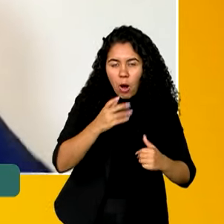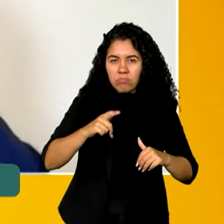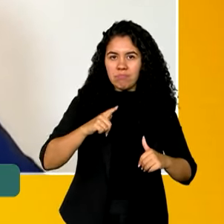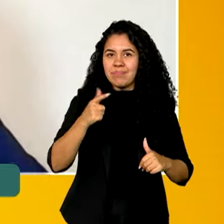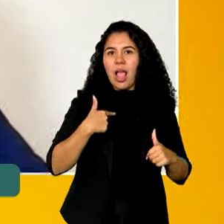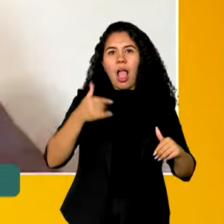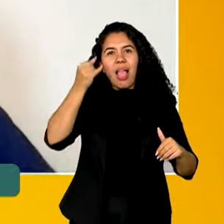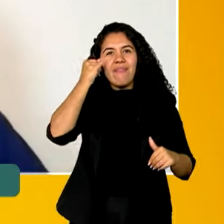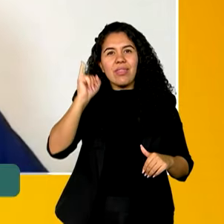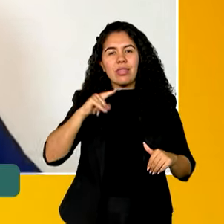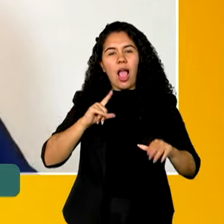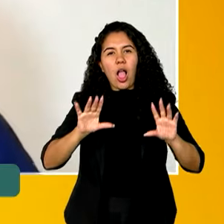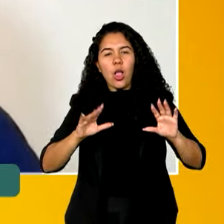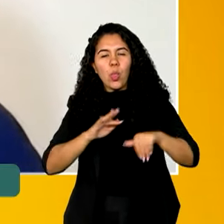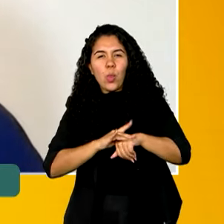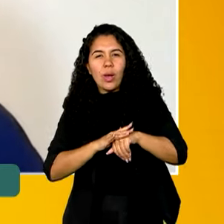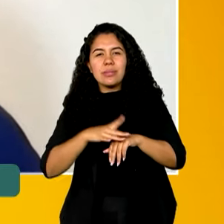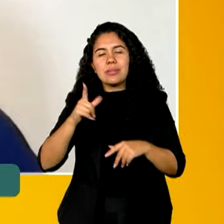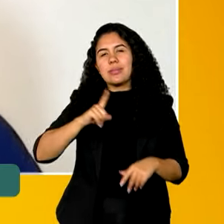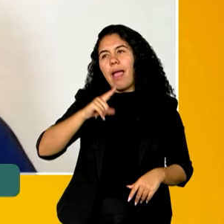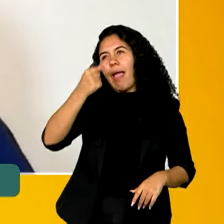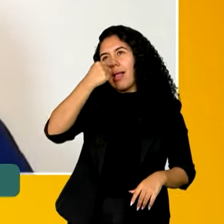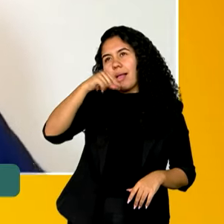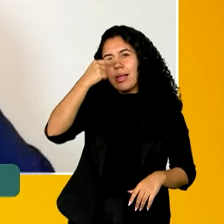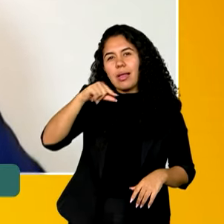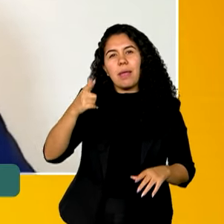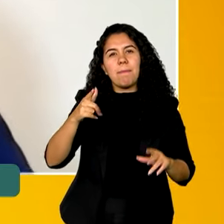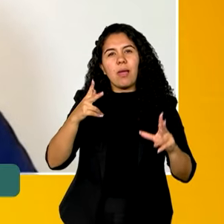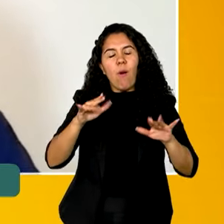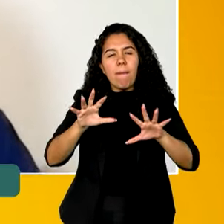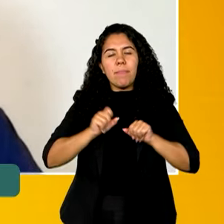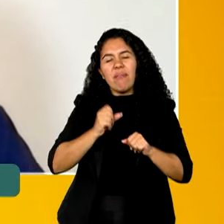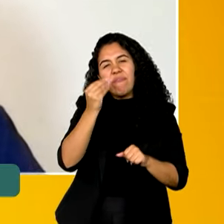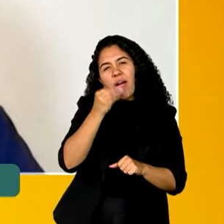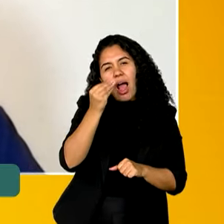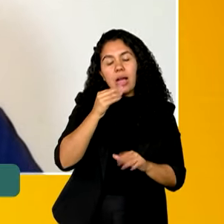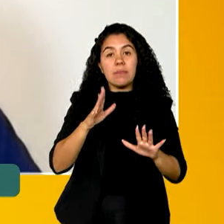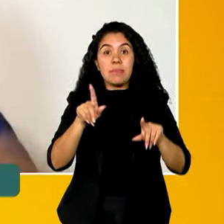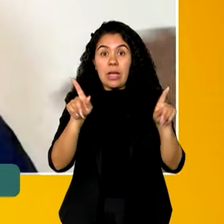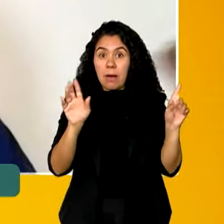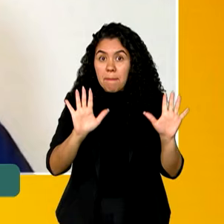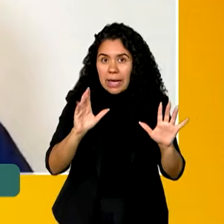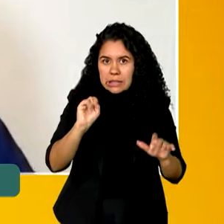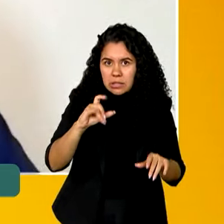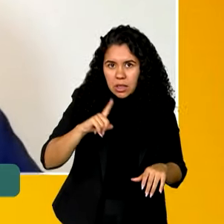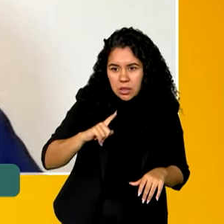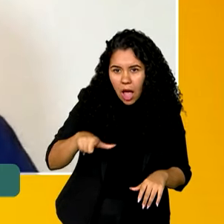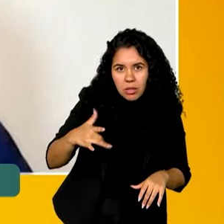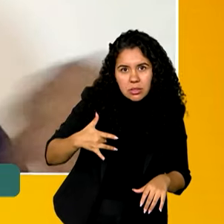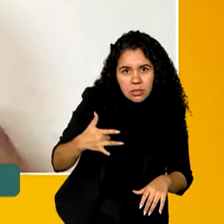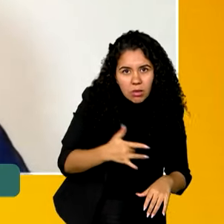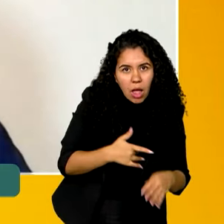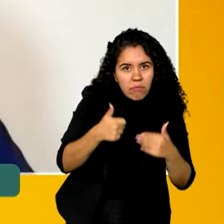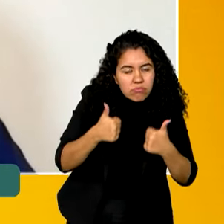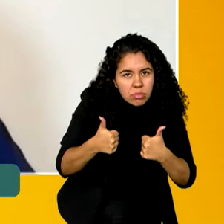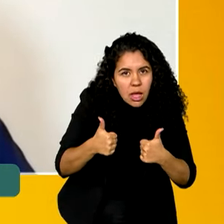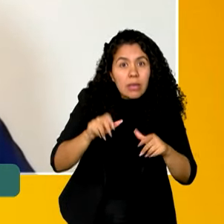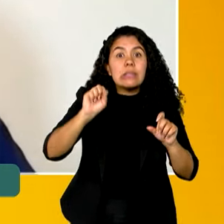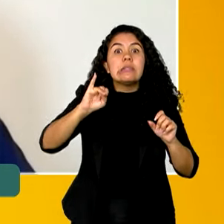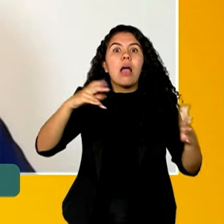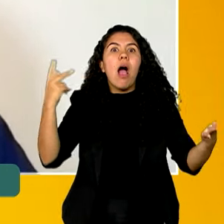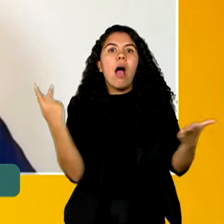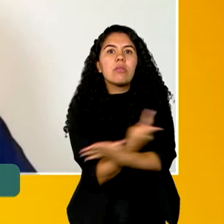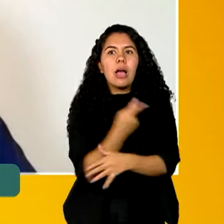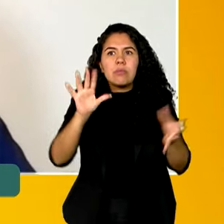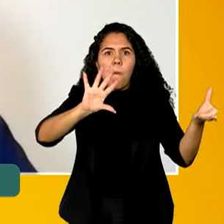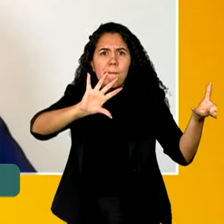eu tenho uma gripe mais fraca, digamos. Mesma coisa, se eu tenho um ambiente mais saudável e venho as mudanças do clima, por exemplo,